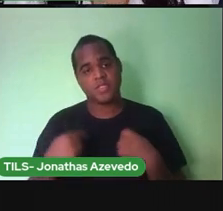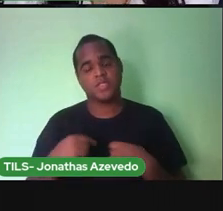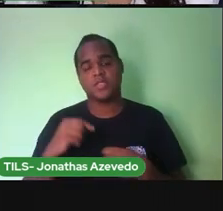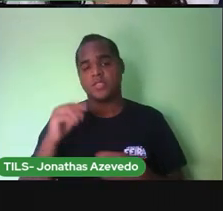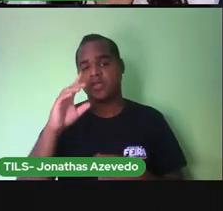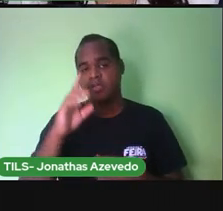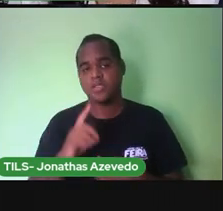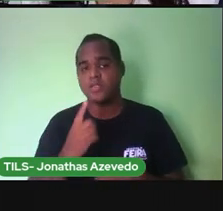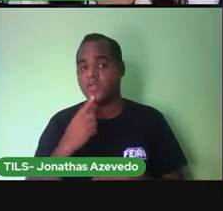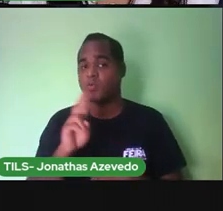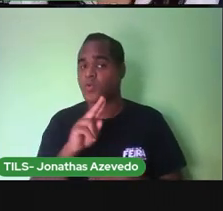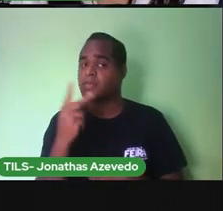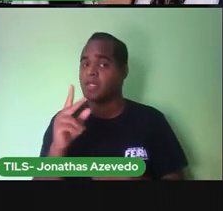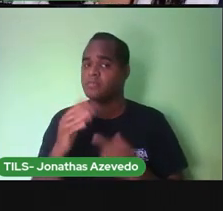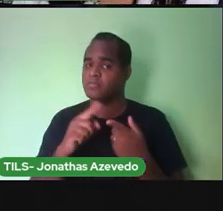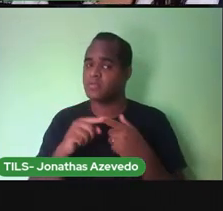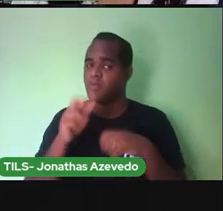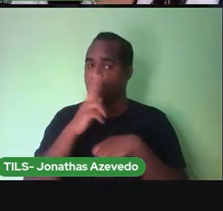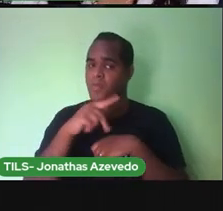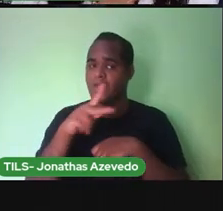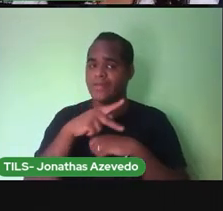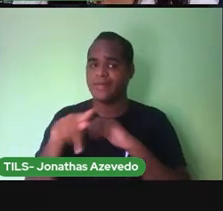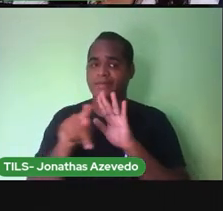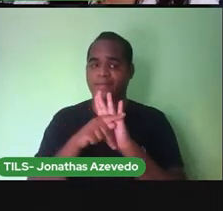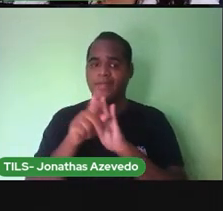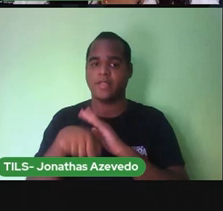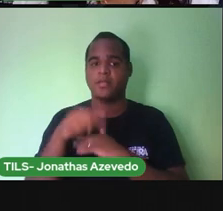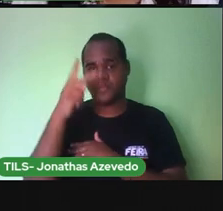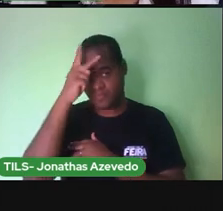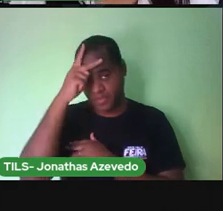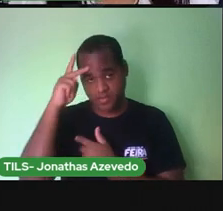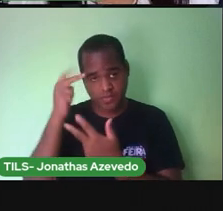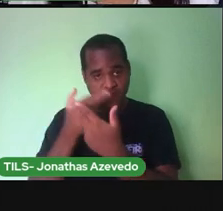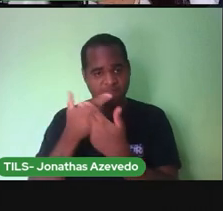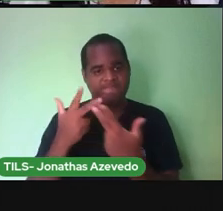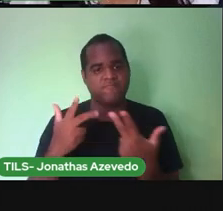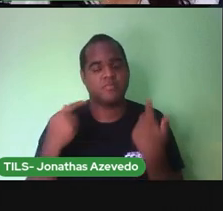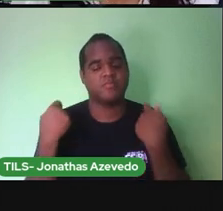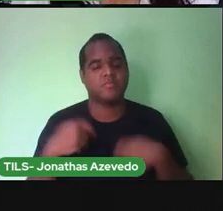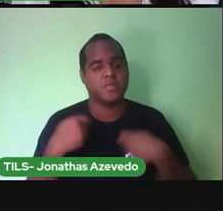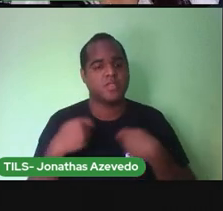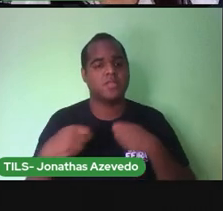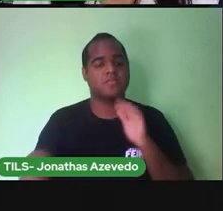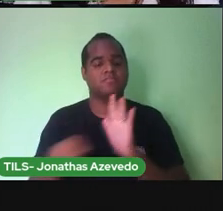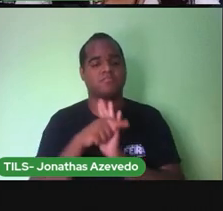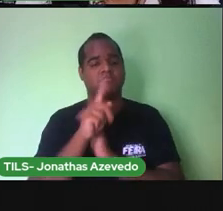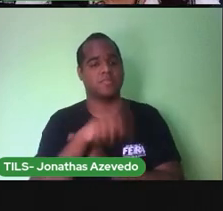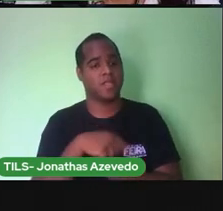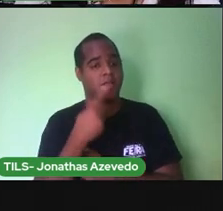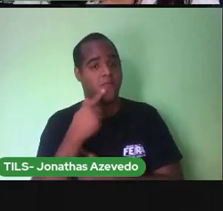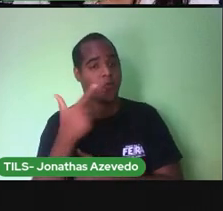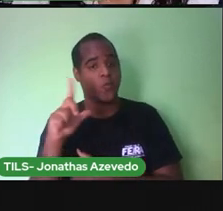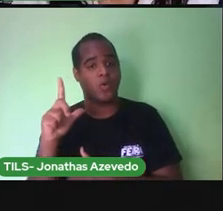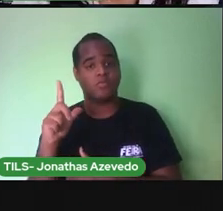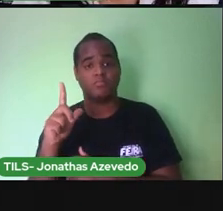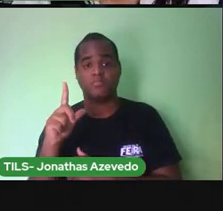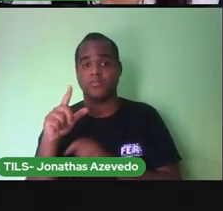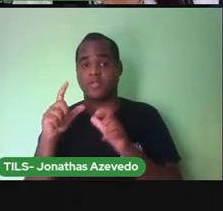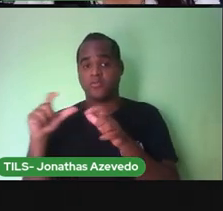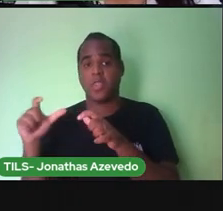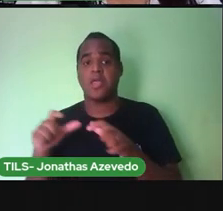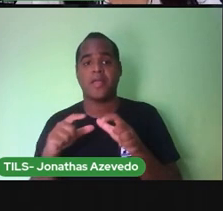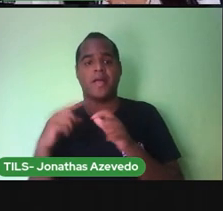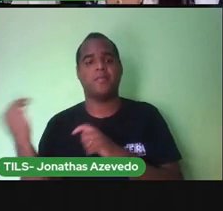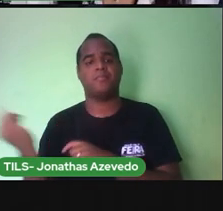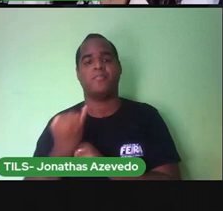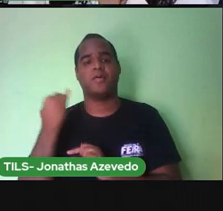E uma nacionalidade, porque todas as pessoas precisam pertencer a algum lugar nesse mundo.